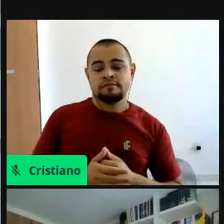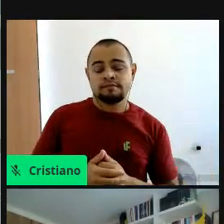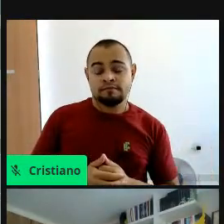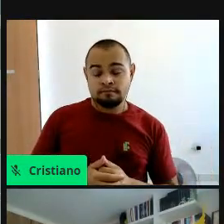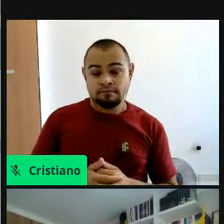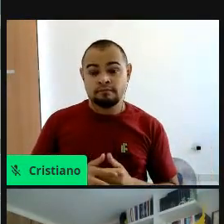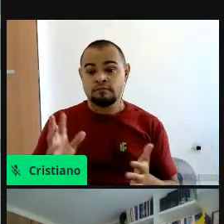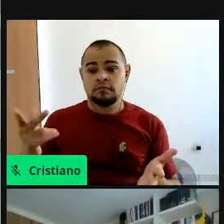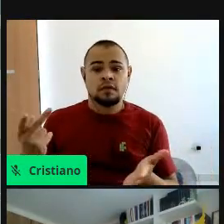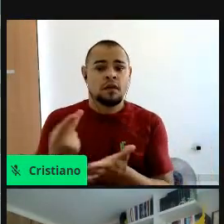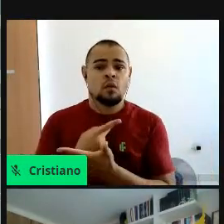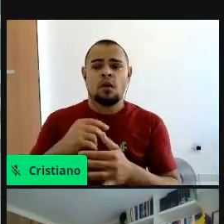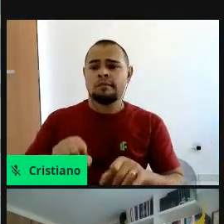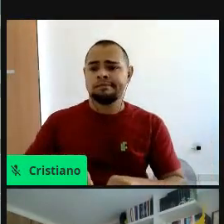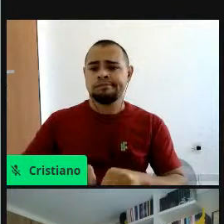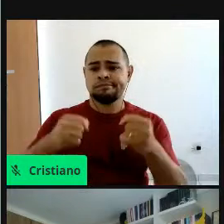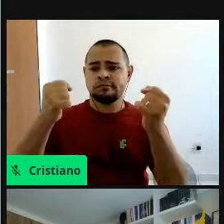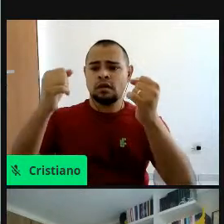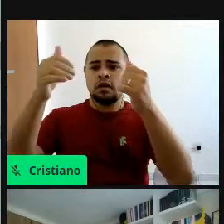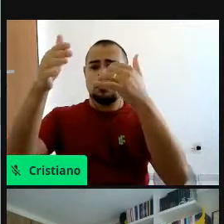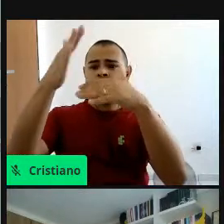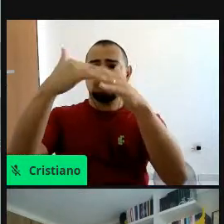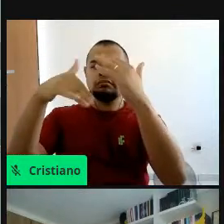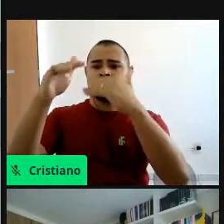quebrar, né, fez a gente voltar